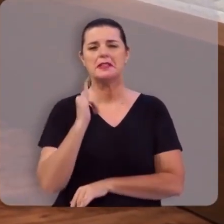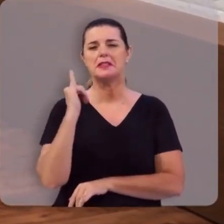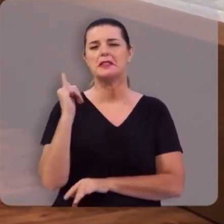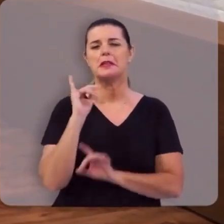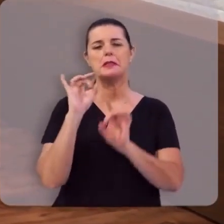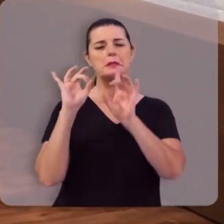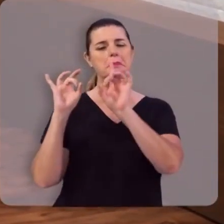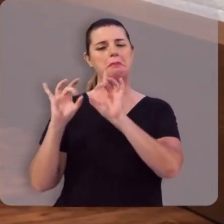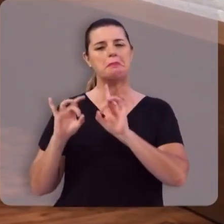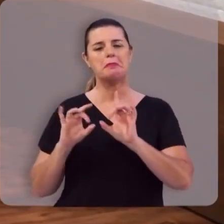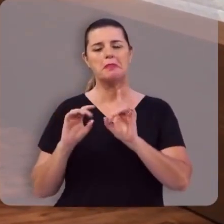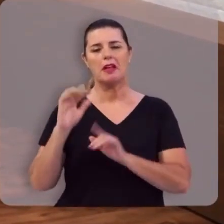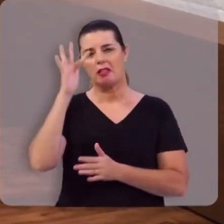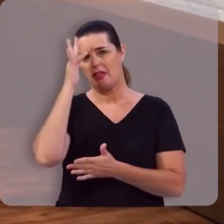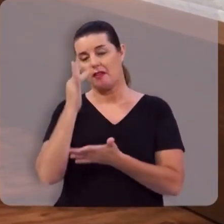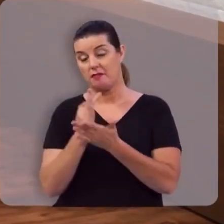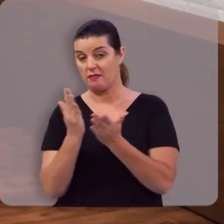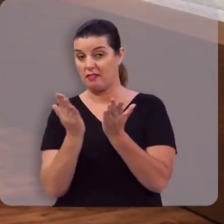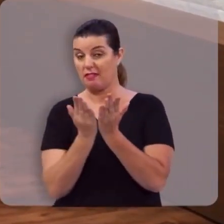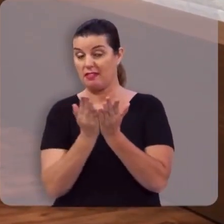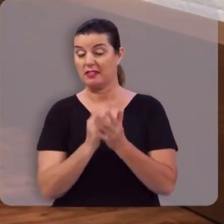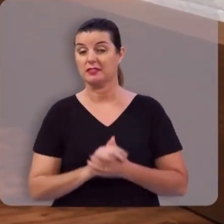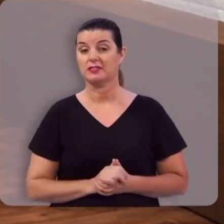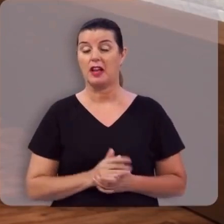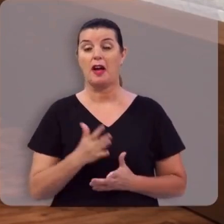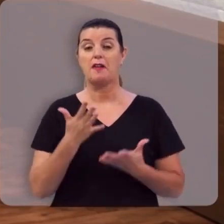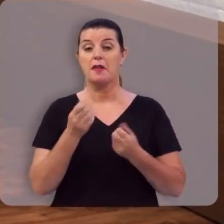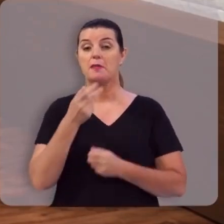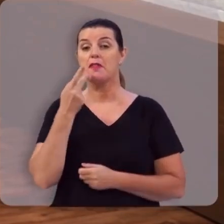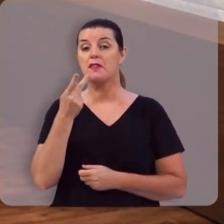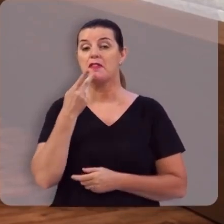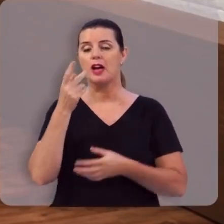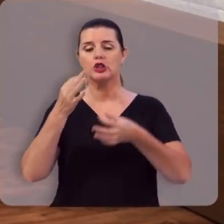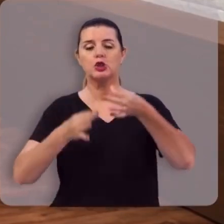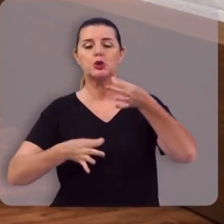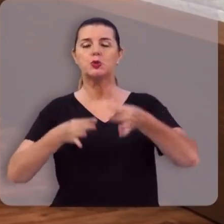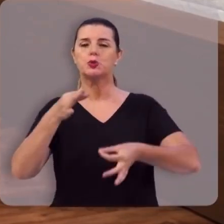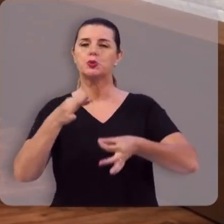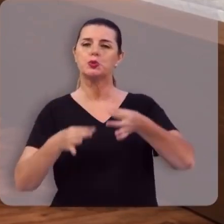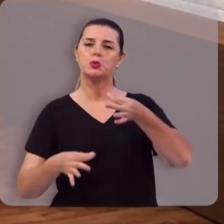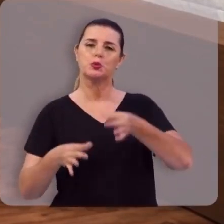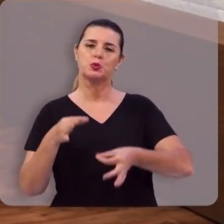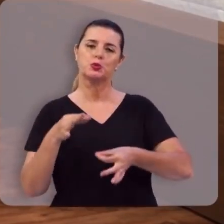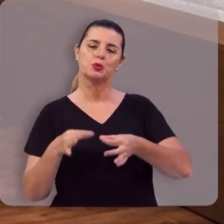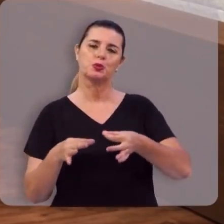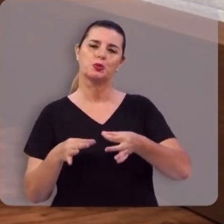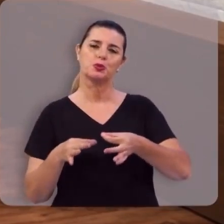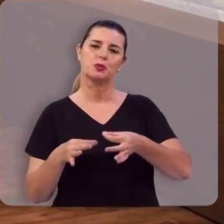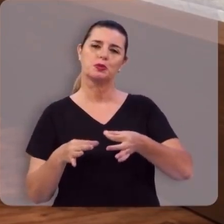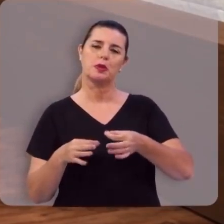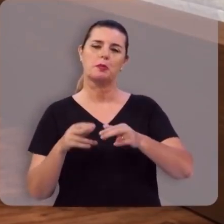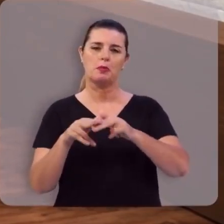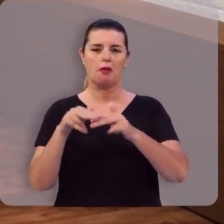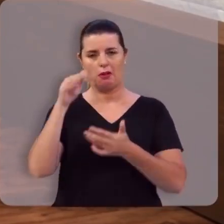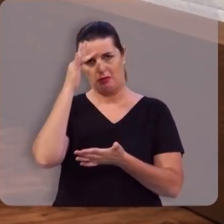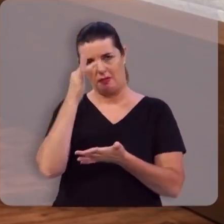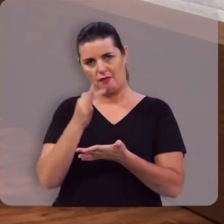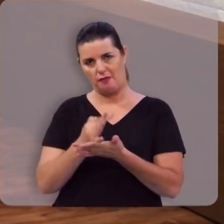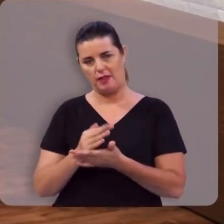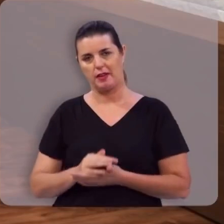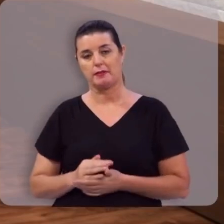essenciais da fé cristã. Vamos falar sobre justificação pela fé